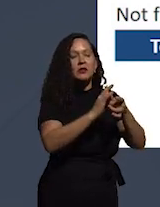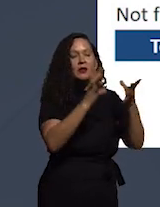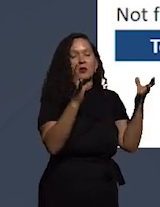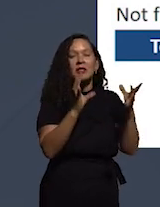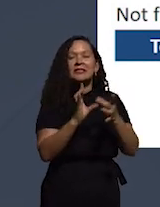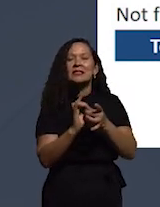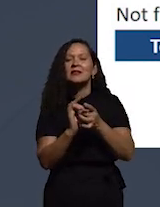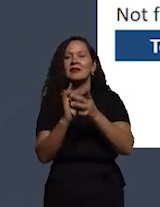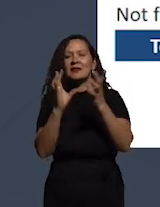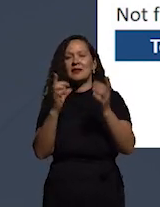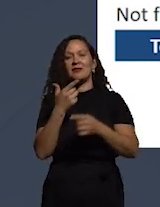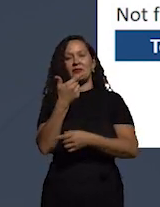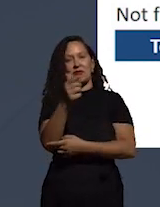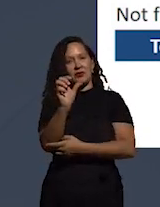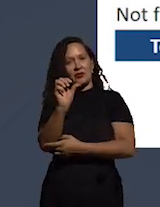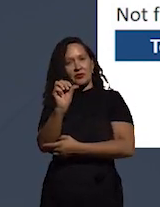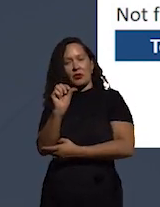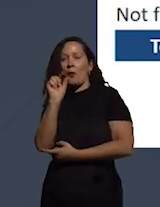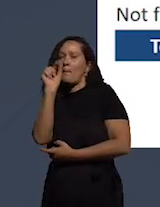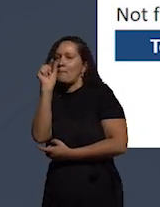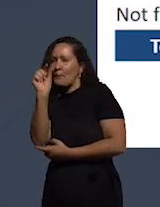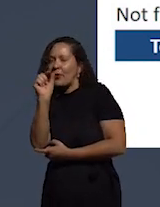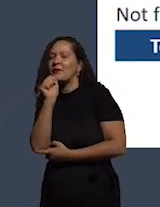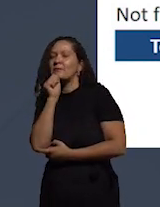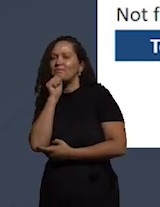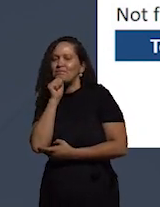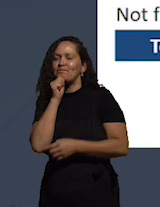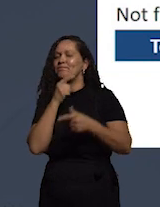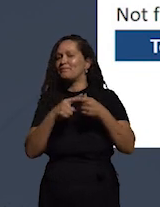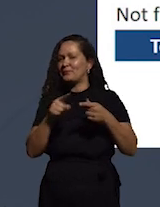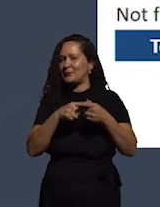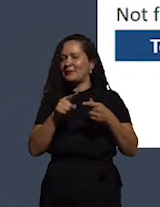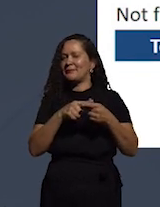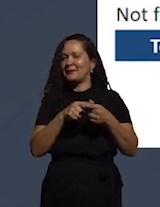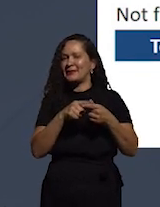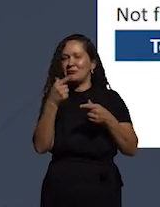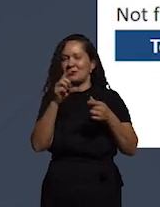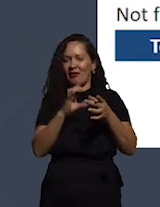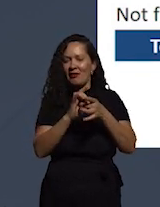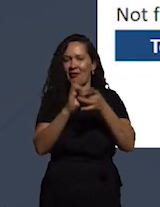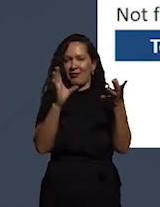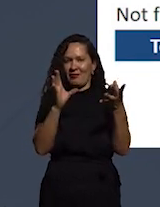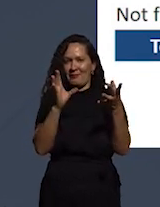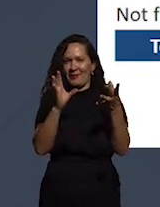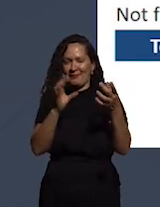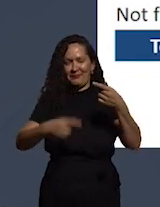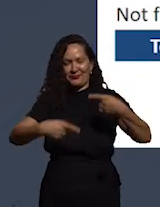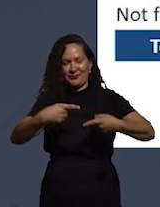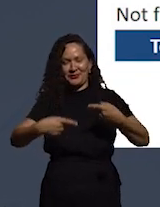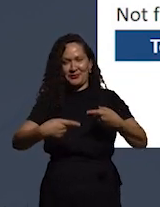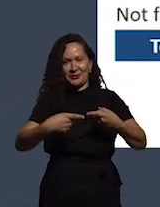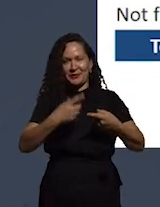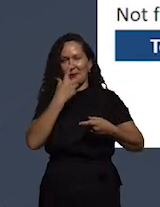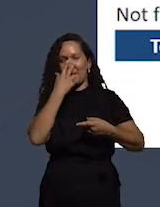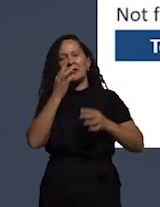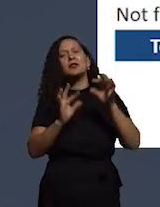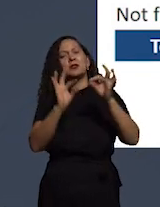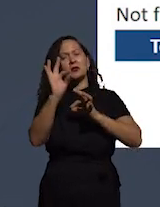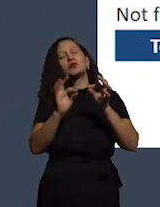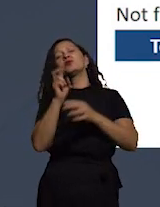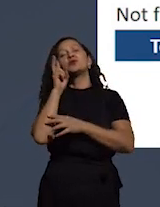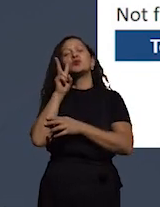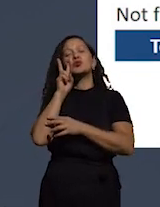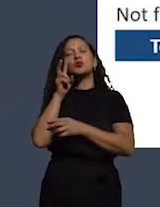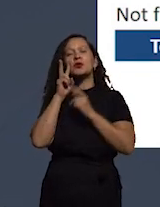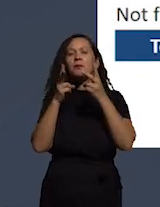26 são parcialmente democráticos então é a forma como isso parece funcionar historicamente